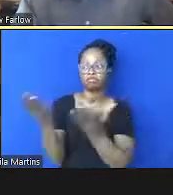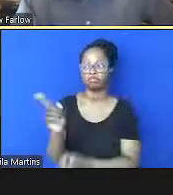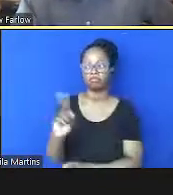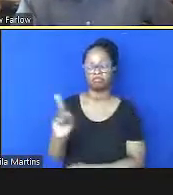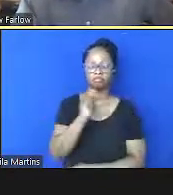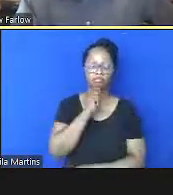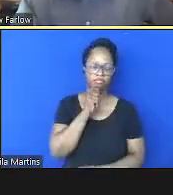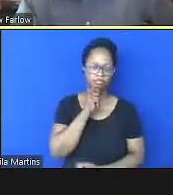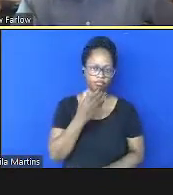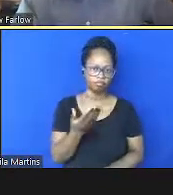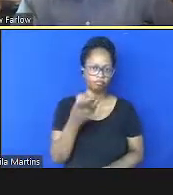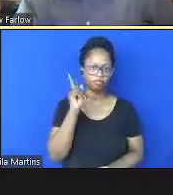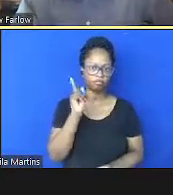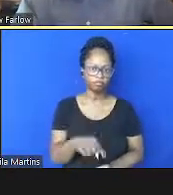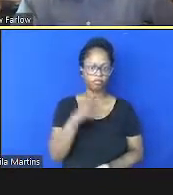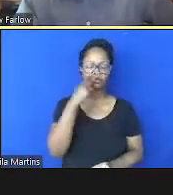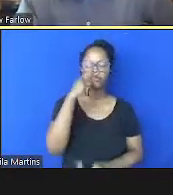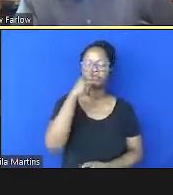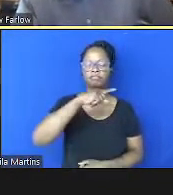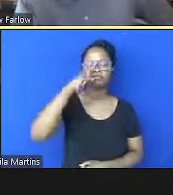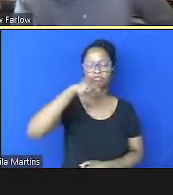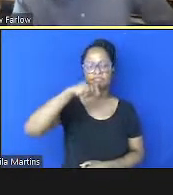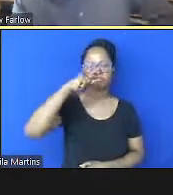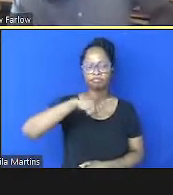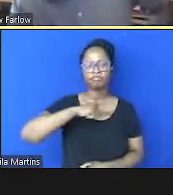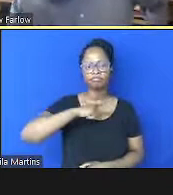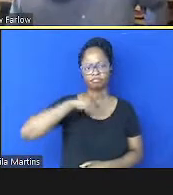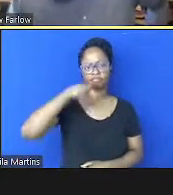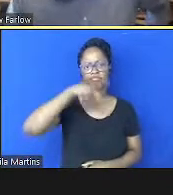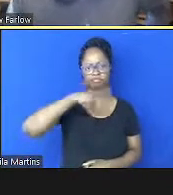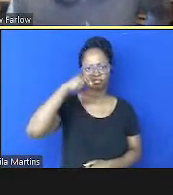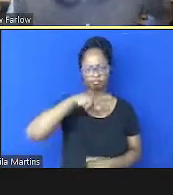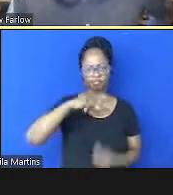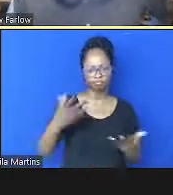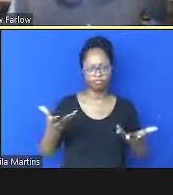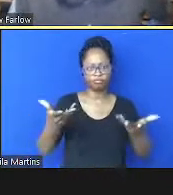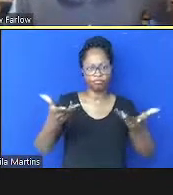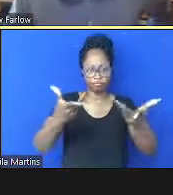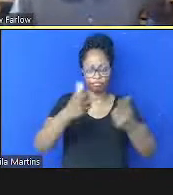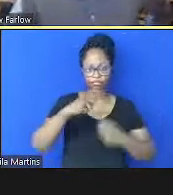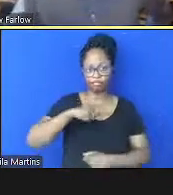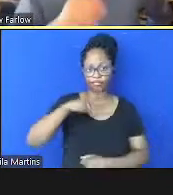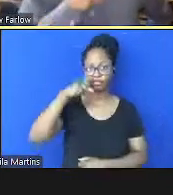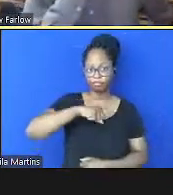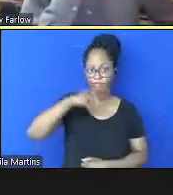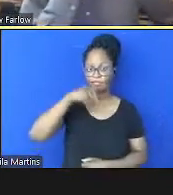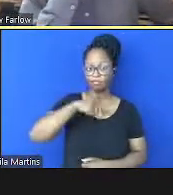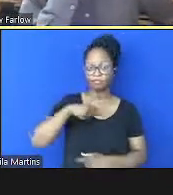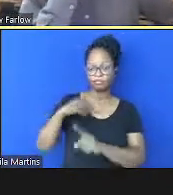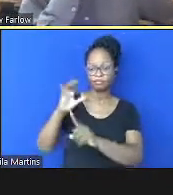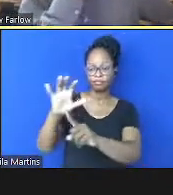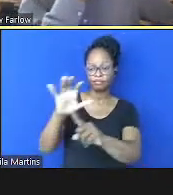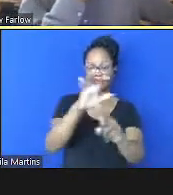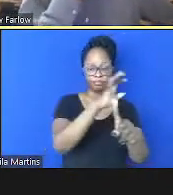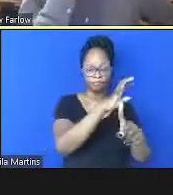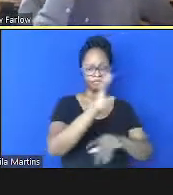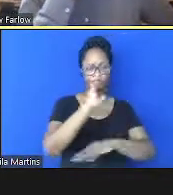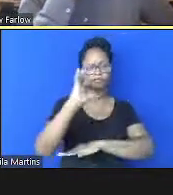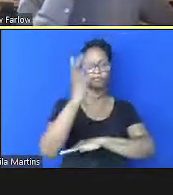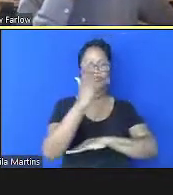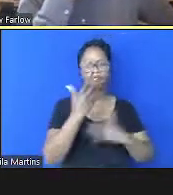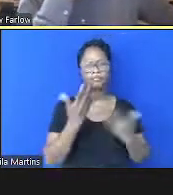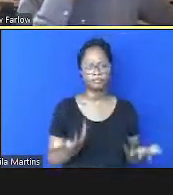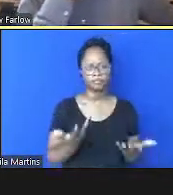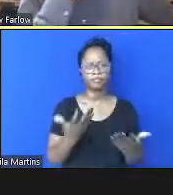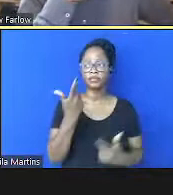é uma ineficiência nas eficiências dos impactos no meio ambiente e